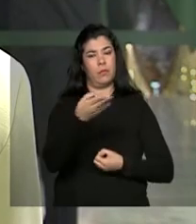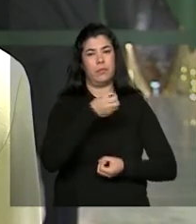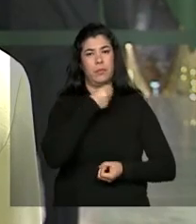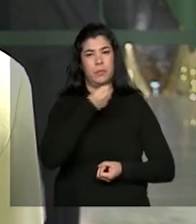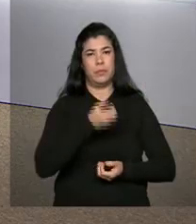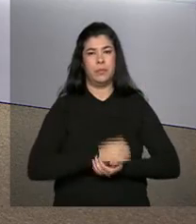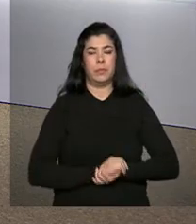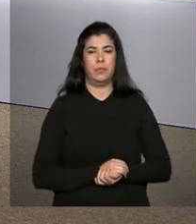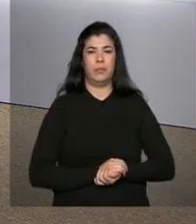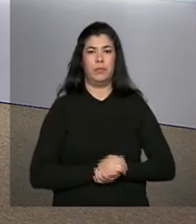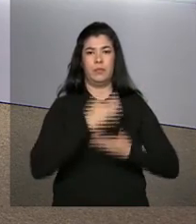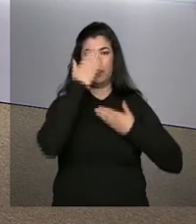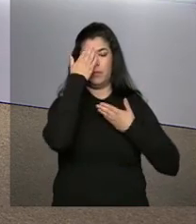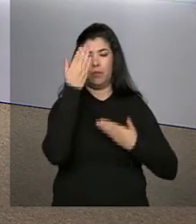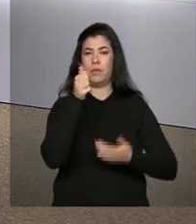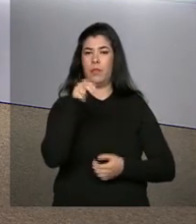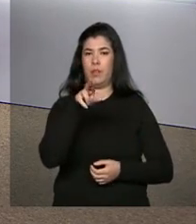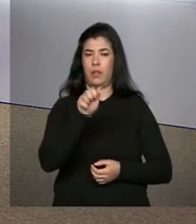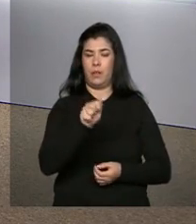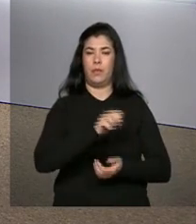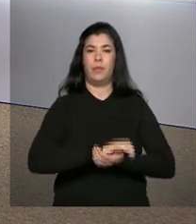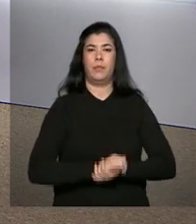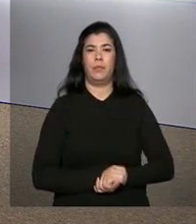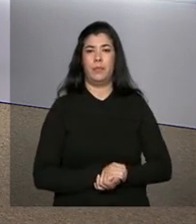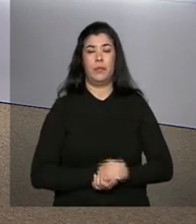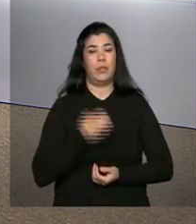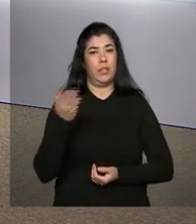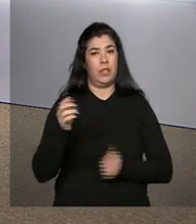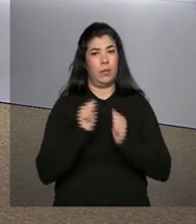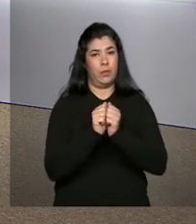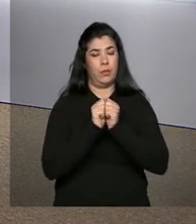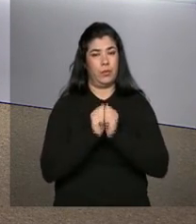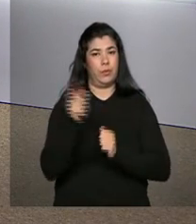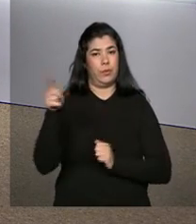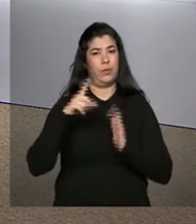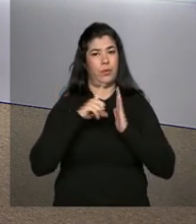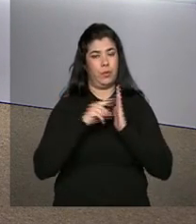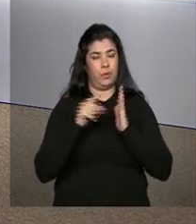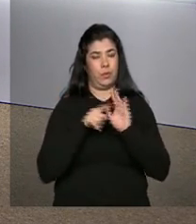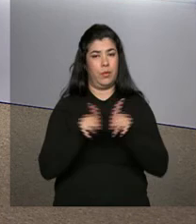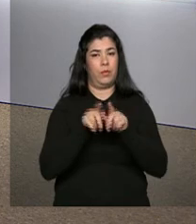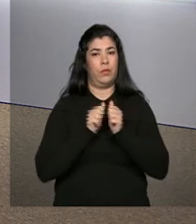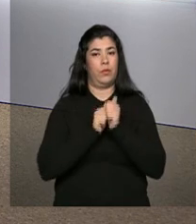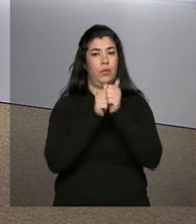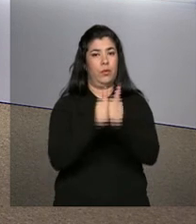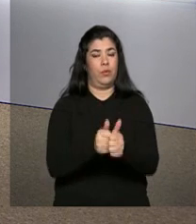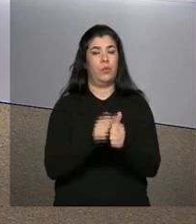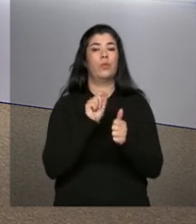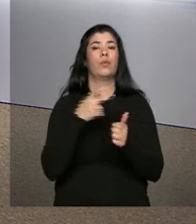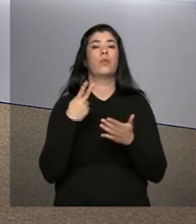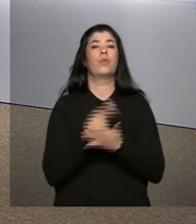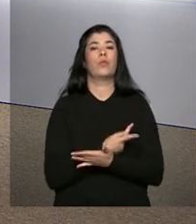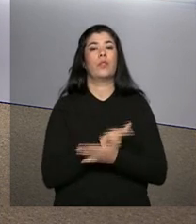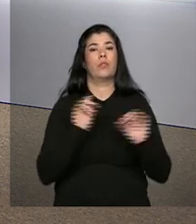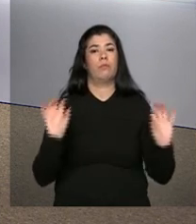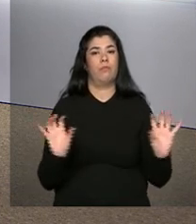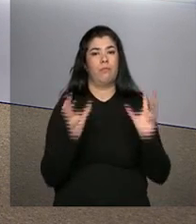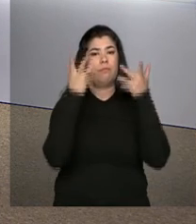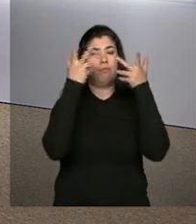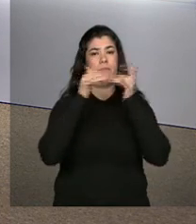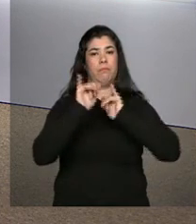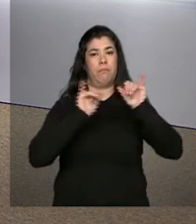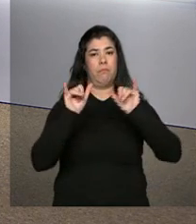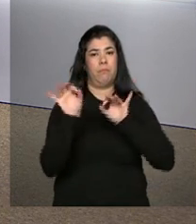no estúdio. Obrigada, Ana Gabriela, ela que está lá no Palácio do Planalto e vai acompanhar junto conosco a cerimônia de